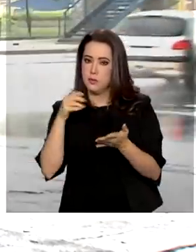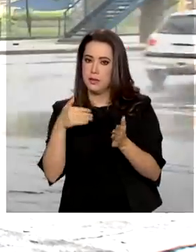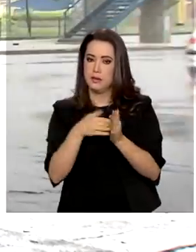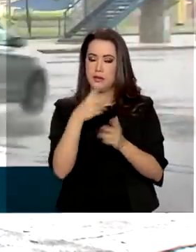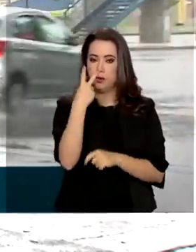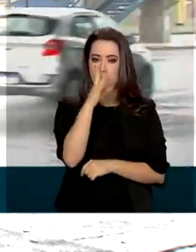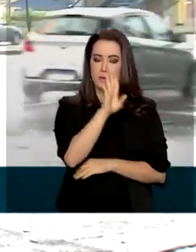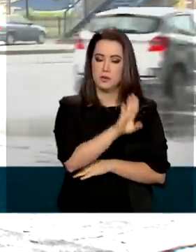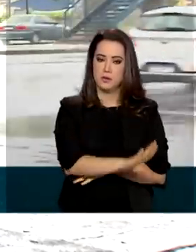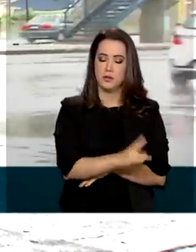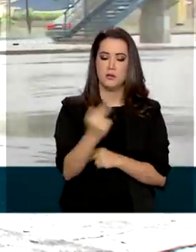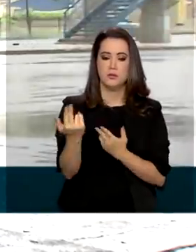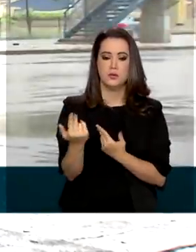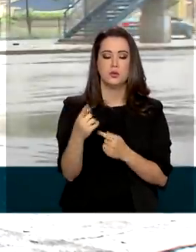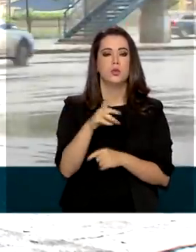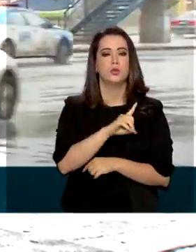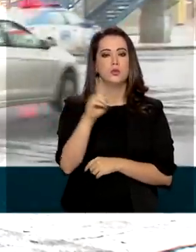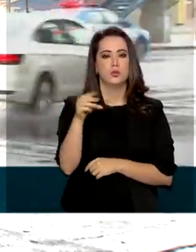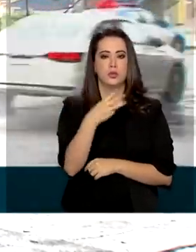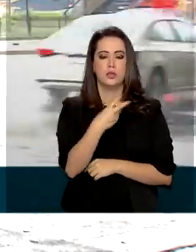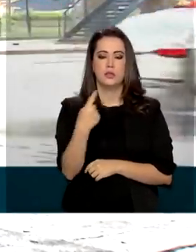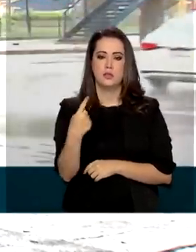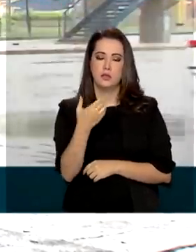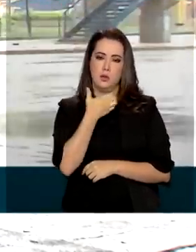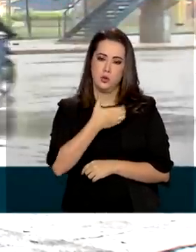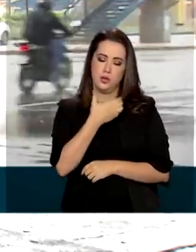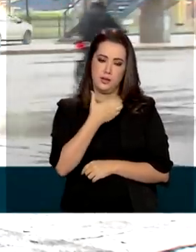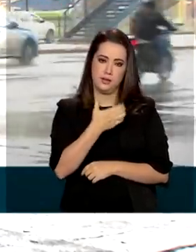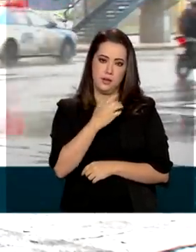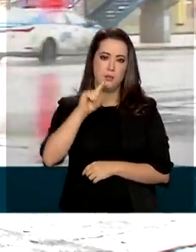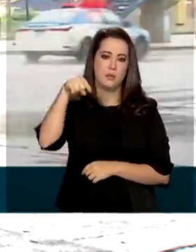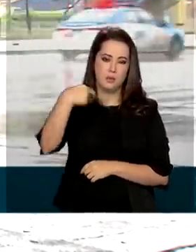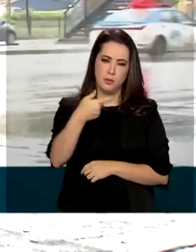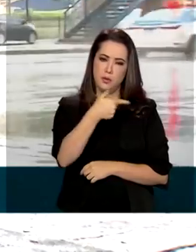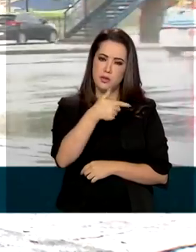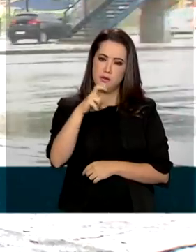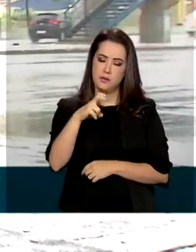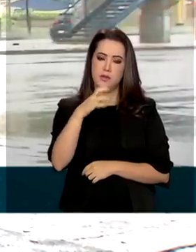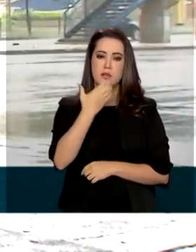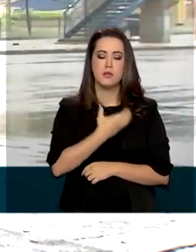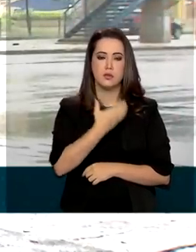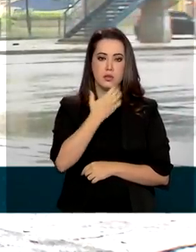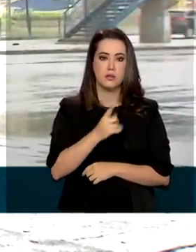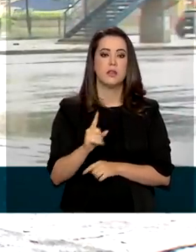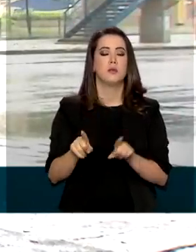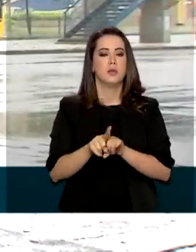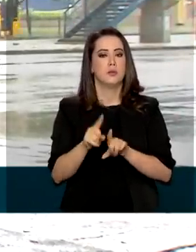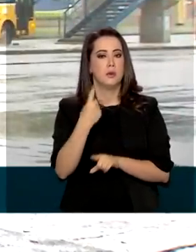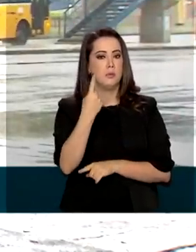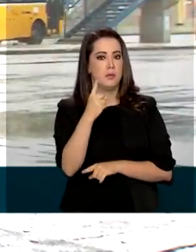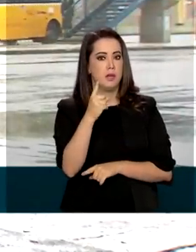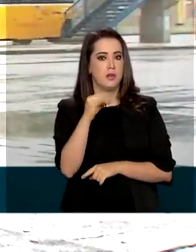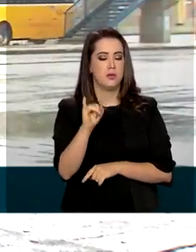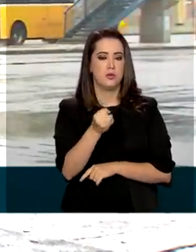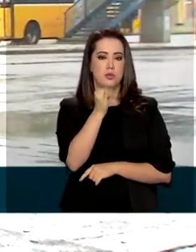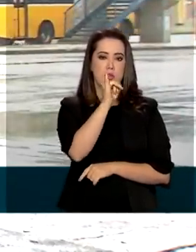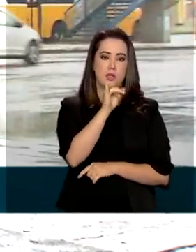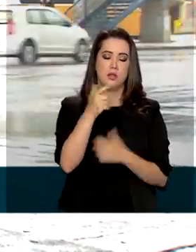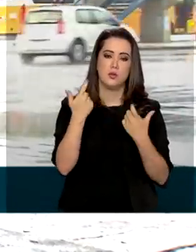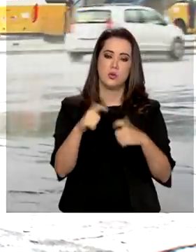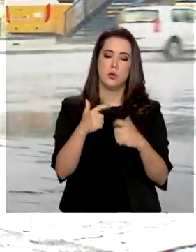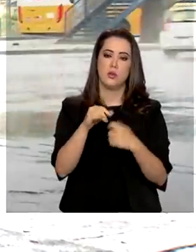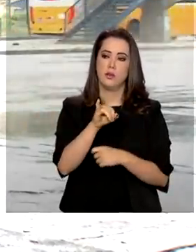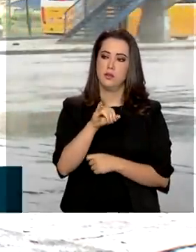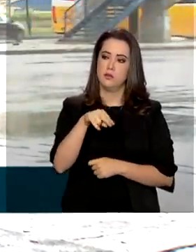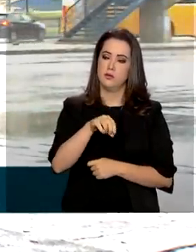tarde, assim como no dia 31 de dezembro. Nos dias 25 de dezembro e 1 de janeiro, as agências do INSS